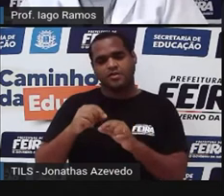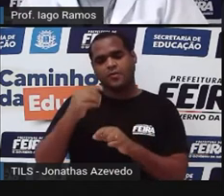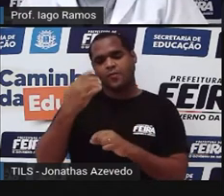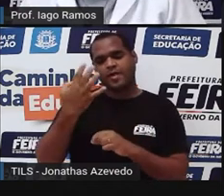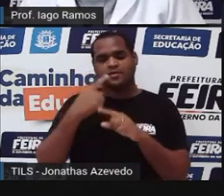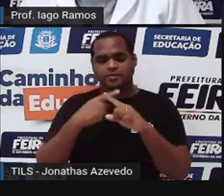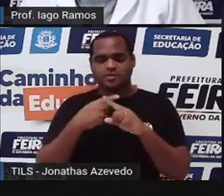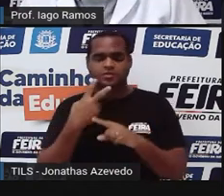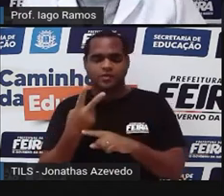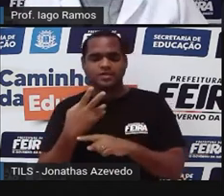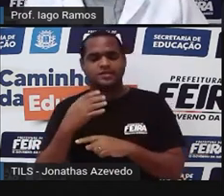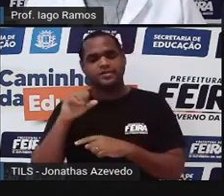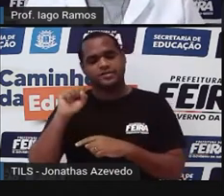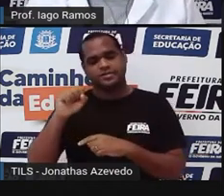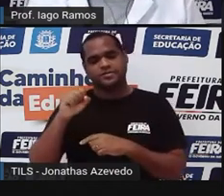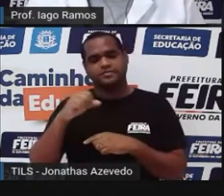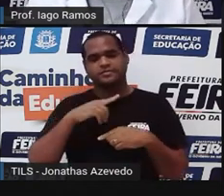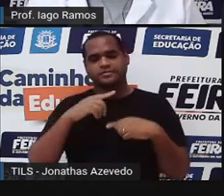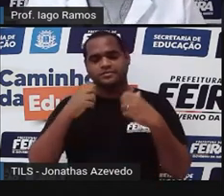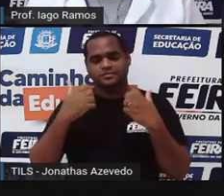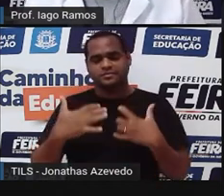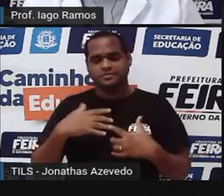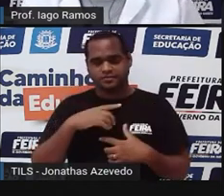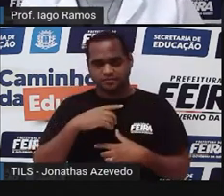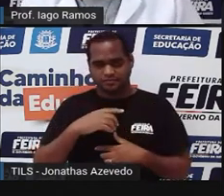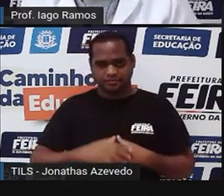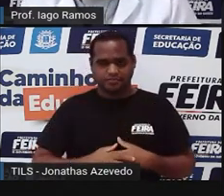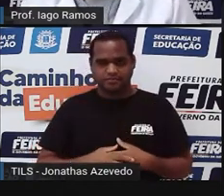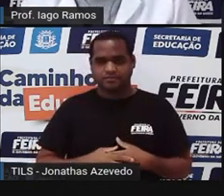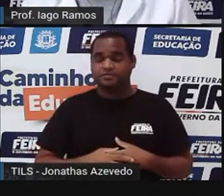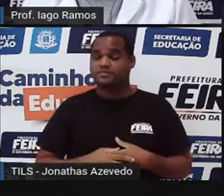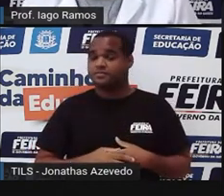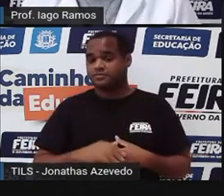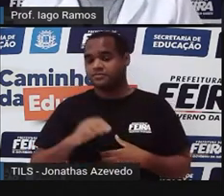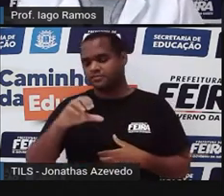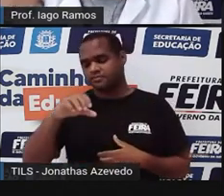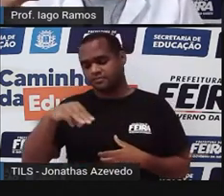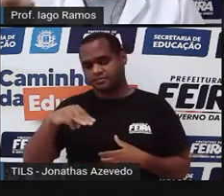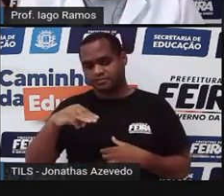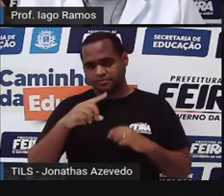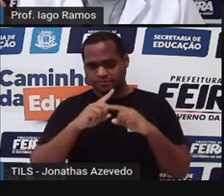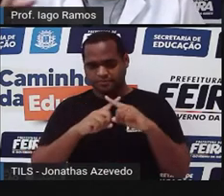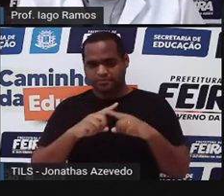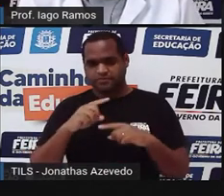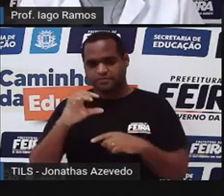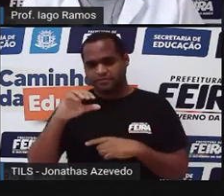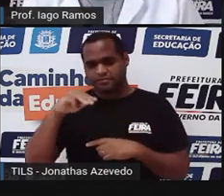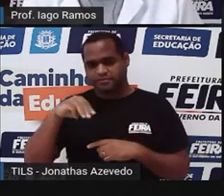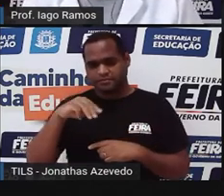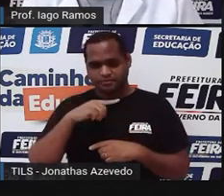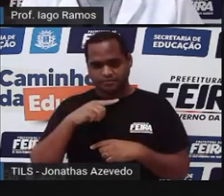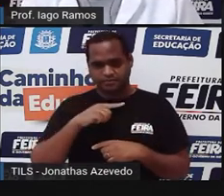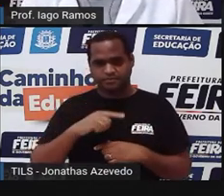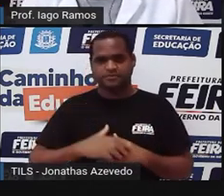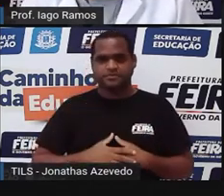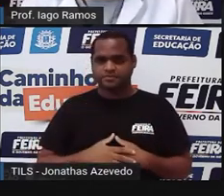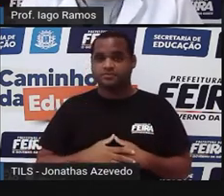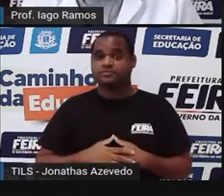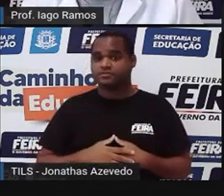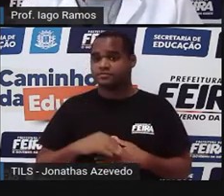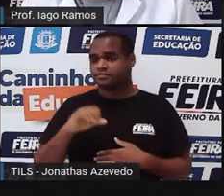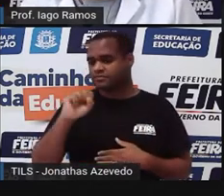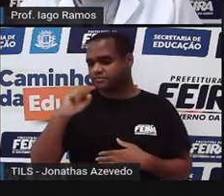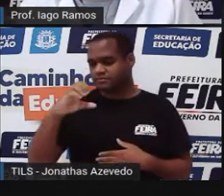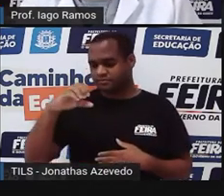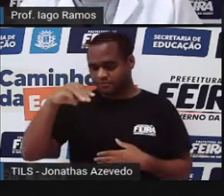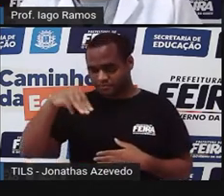8 centímetros vezes centímetro, centímetro quadrado. Então, a área desse retângulo deveria ser 8